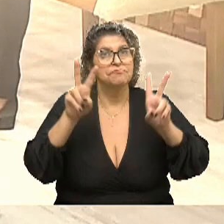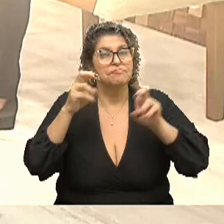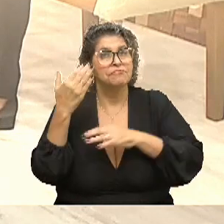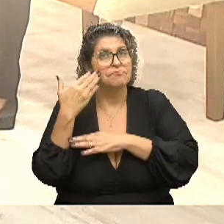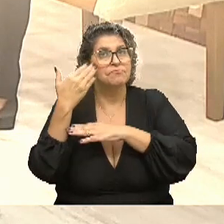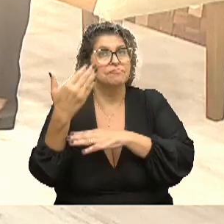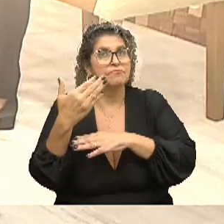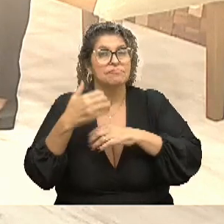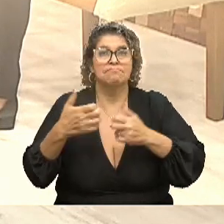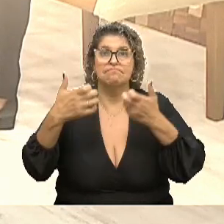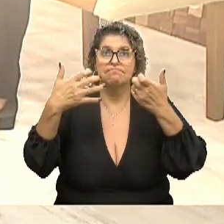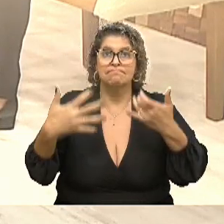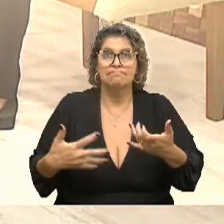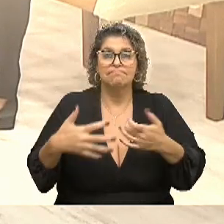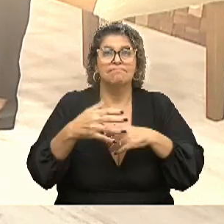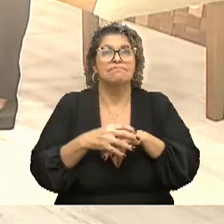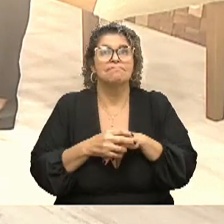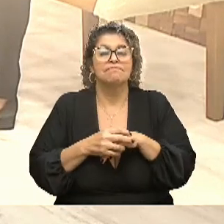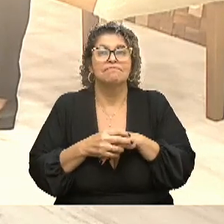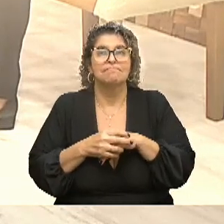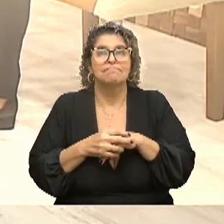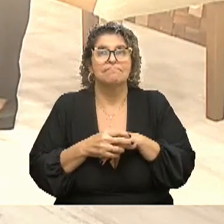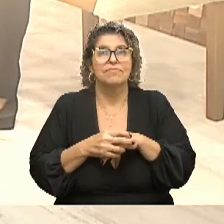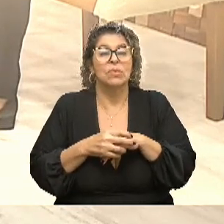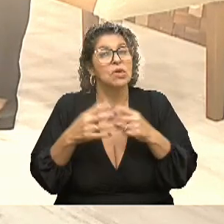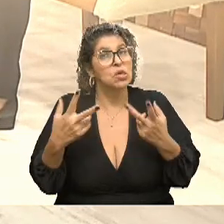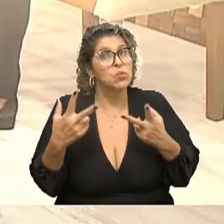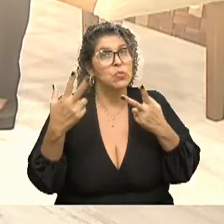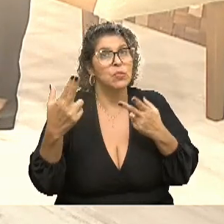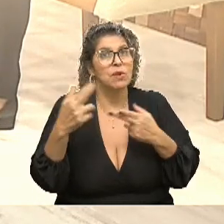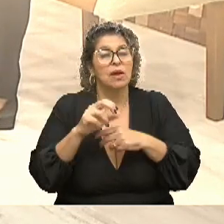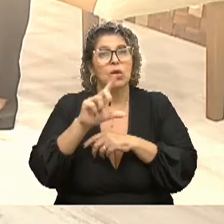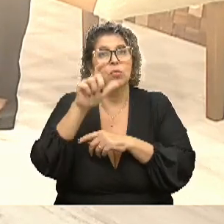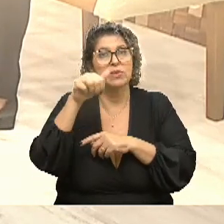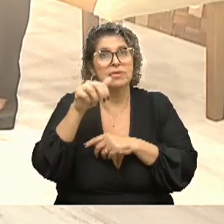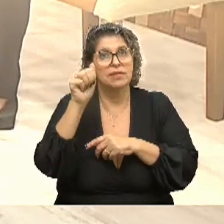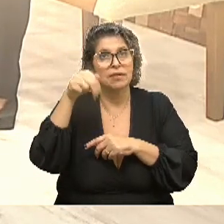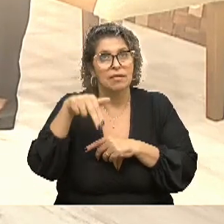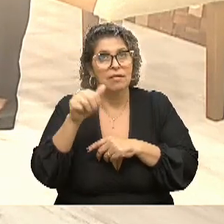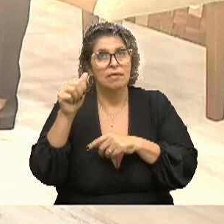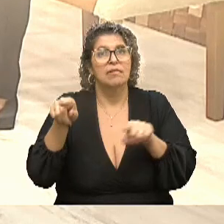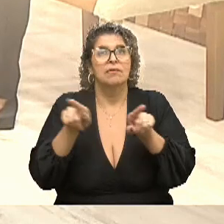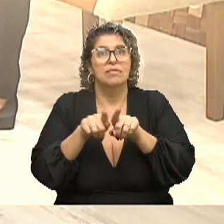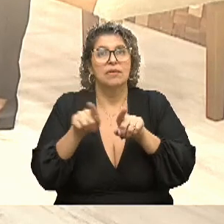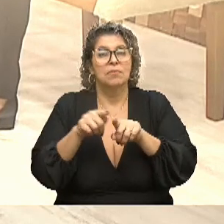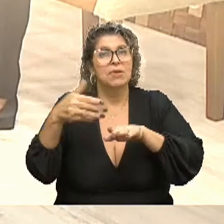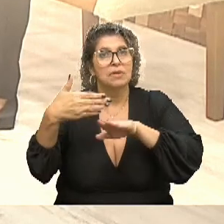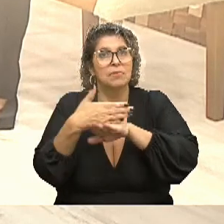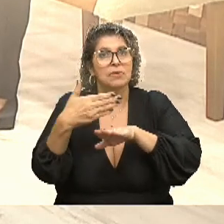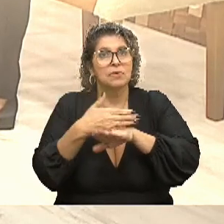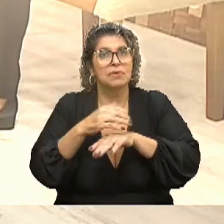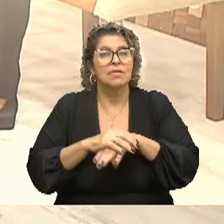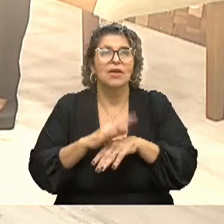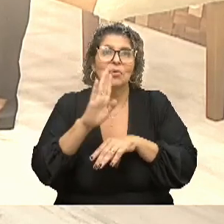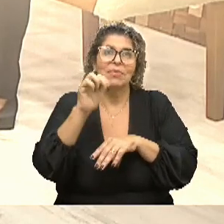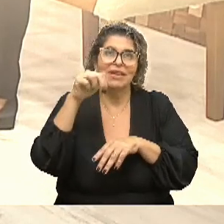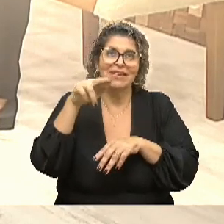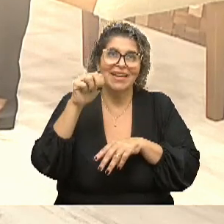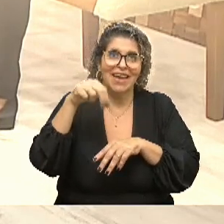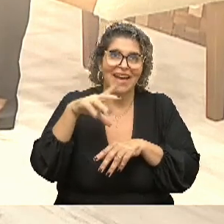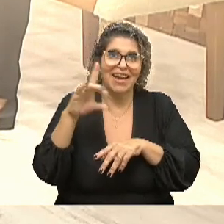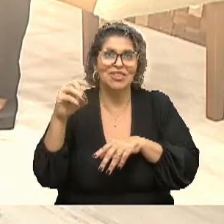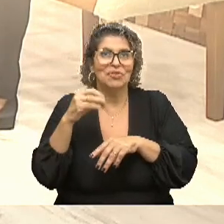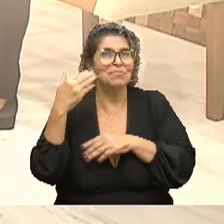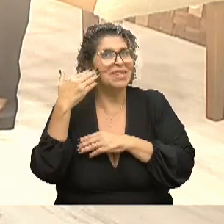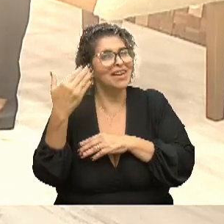obrigada pelos seus esclarecimentos. À disposição. Da mesma forma, Luciana, muito obrigada por ter participado conosco, e ao Bernardo também. Muito